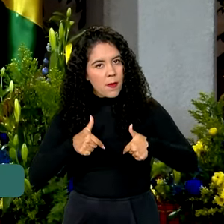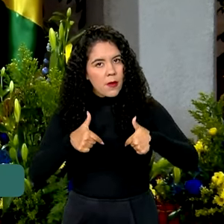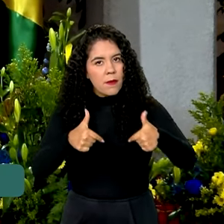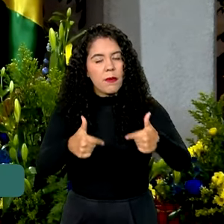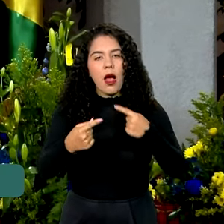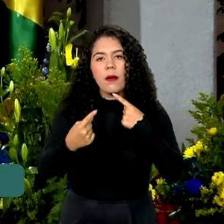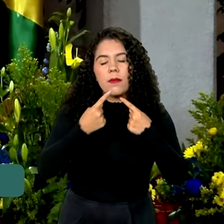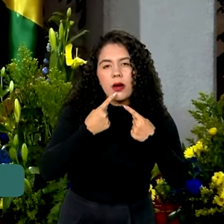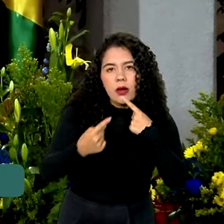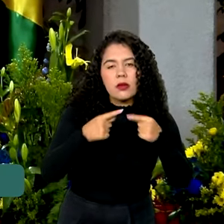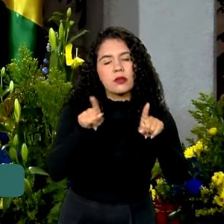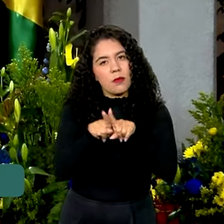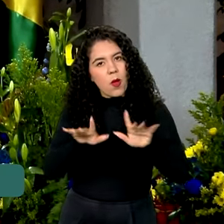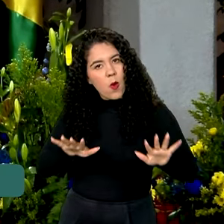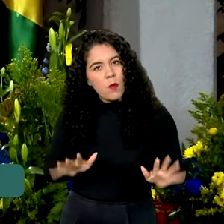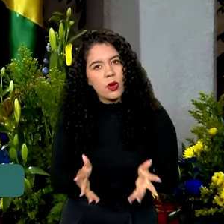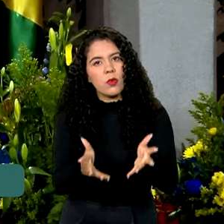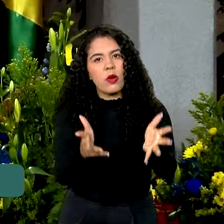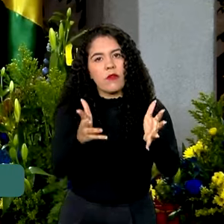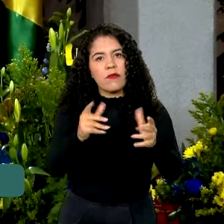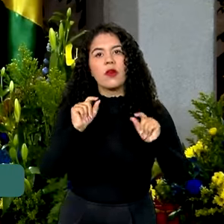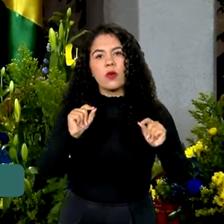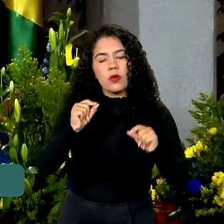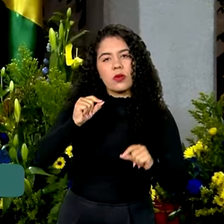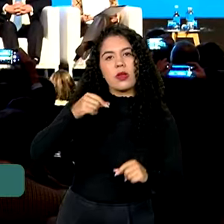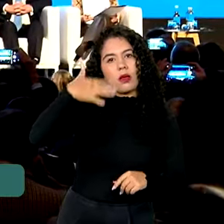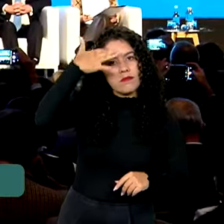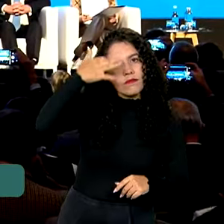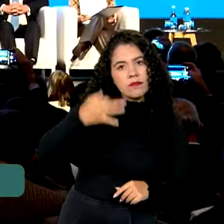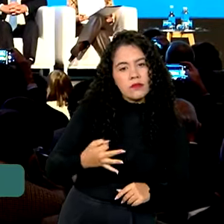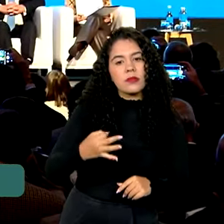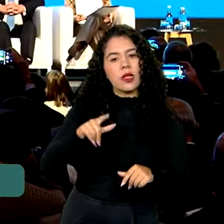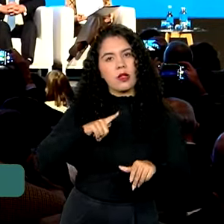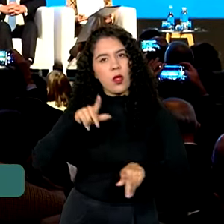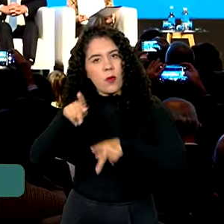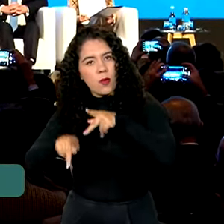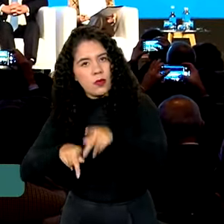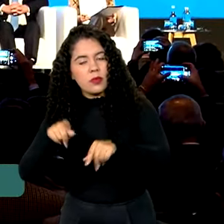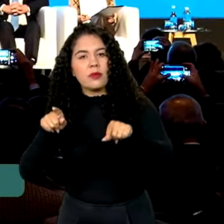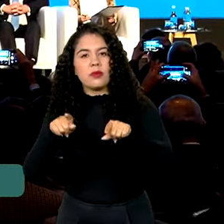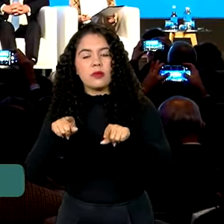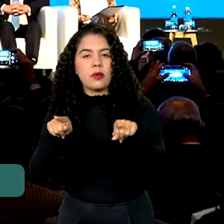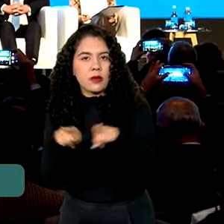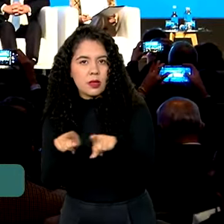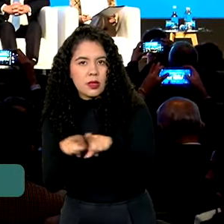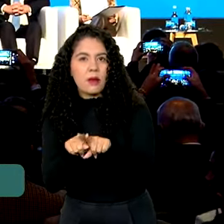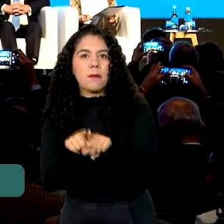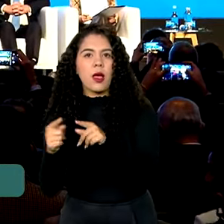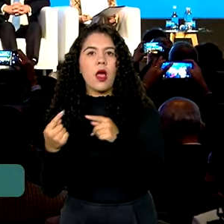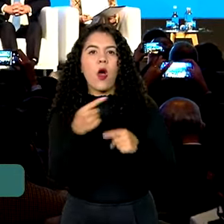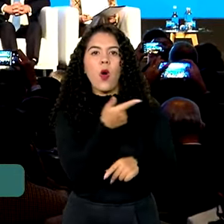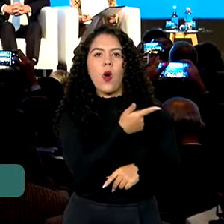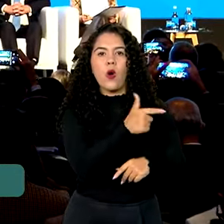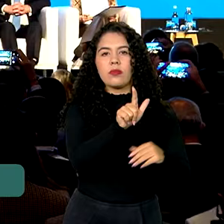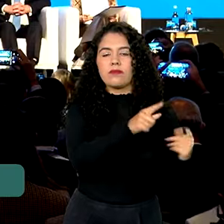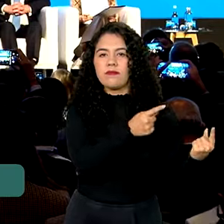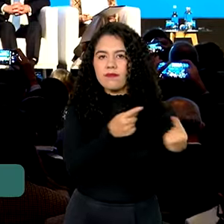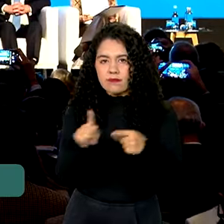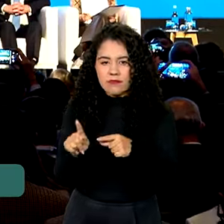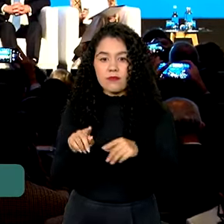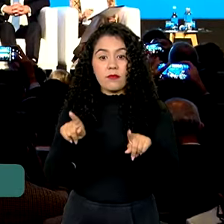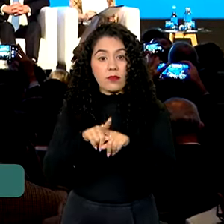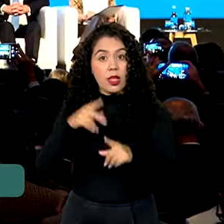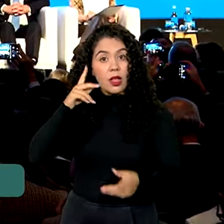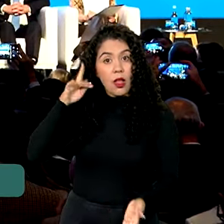diálogo e promover o entendimento entre o governo e a oposição. O último compromisso desse primeiro dia de visita